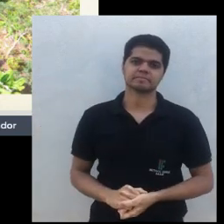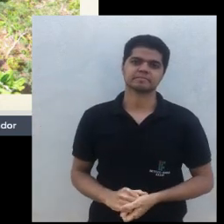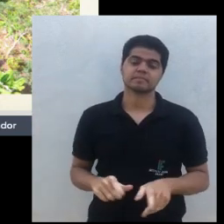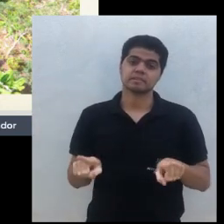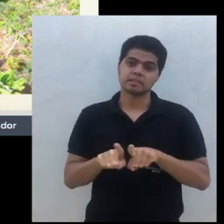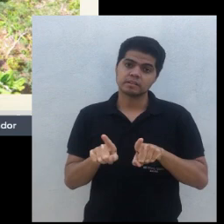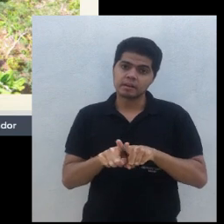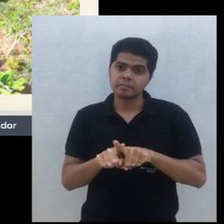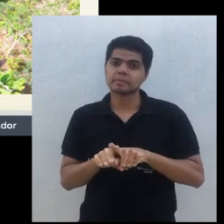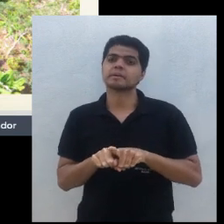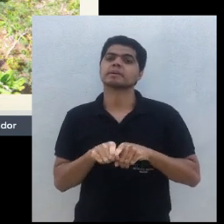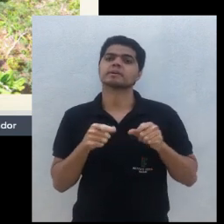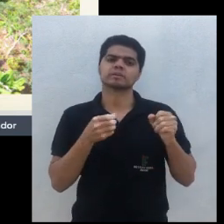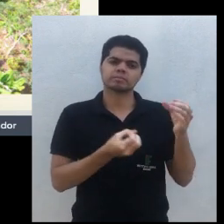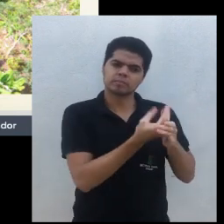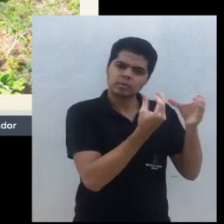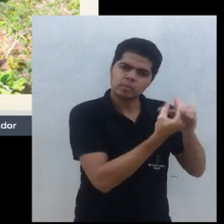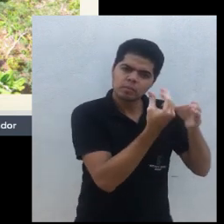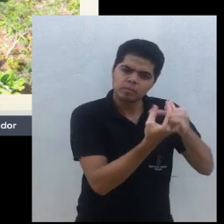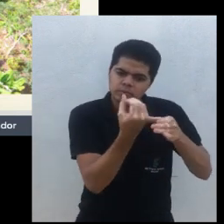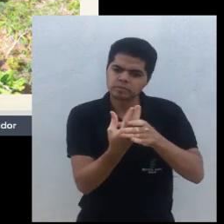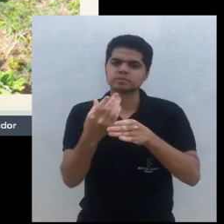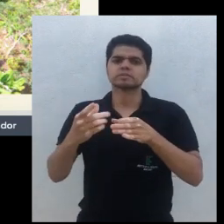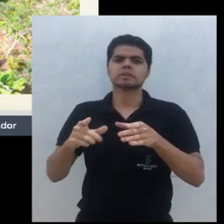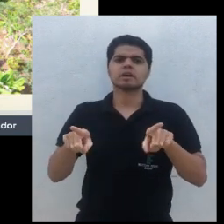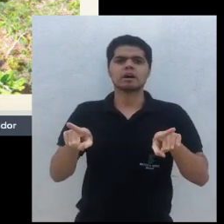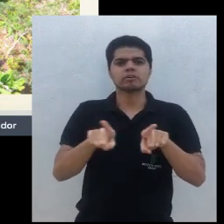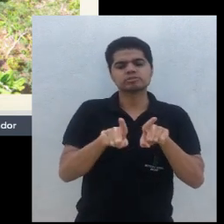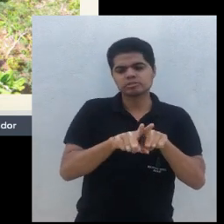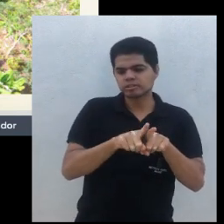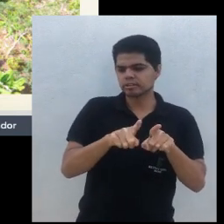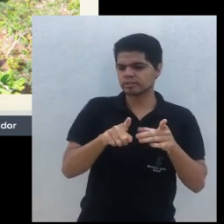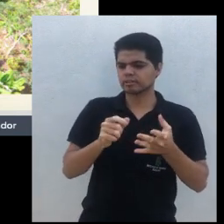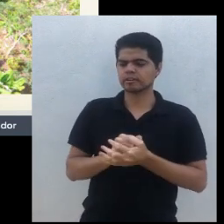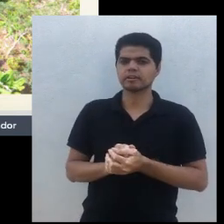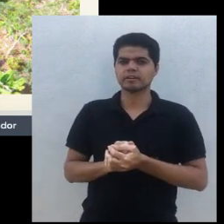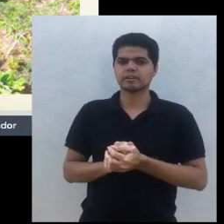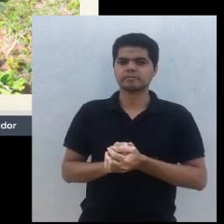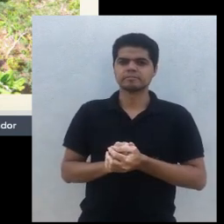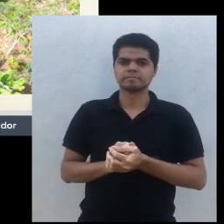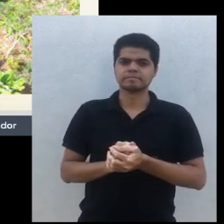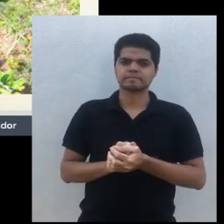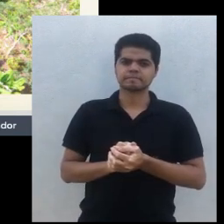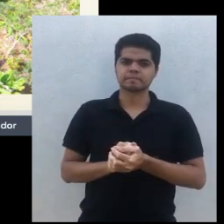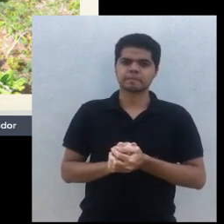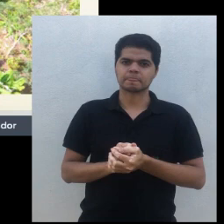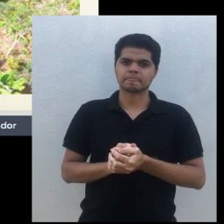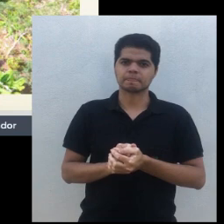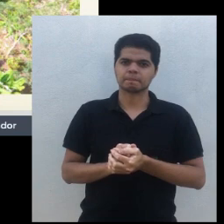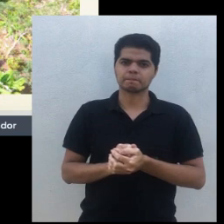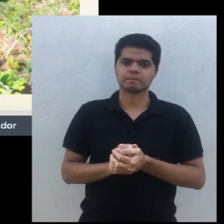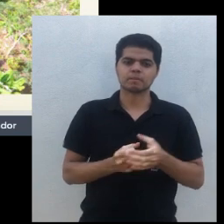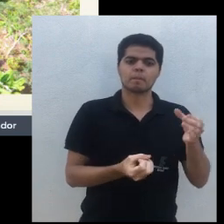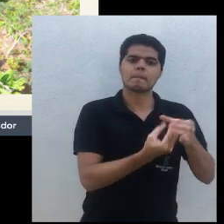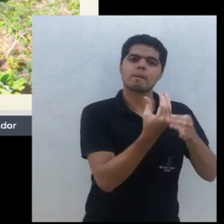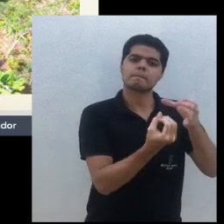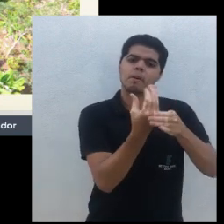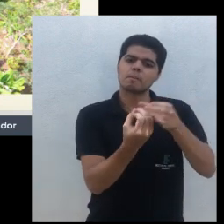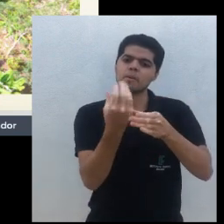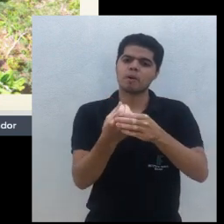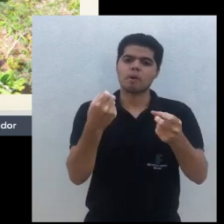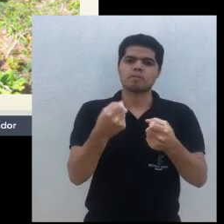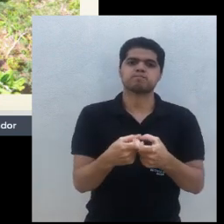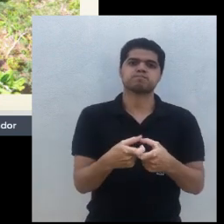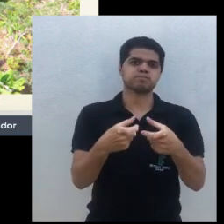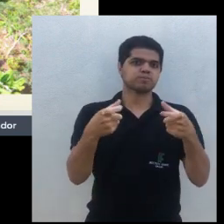Complementariedade na produção, então a gente deixa de ter um monocultivo, os ovos todos não aceitam, mas a gente tem um policultivo, cada um me dá um